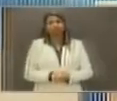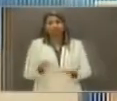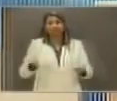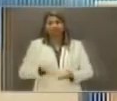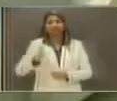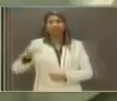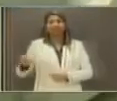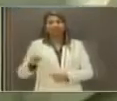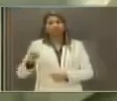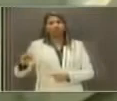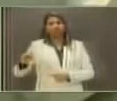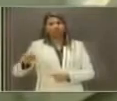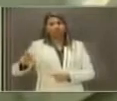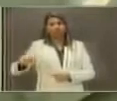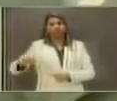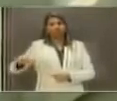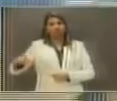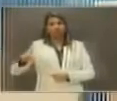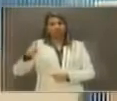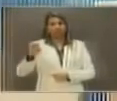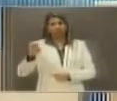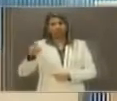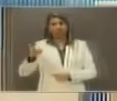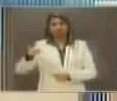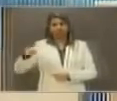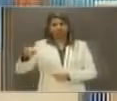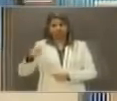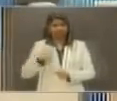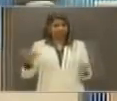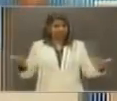Josival Pereira, fará a pergunta